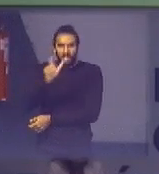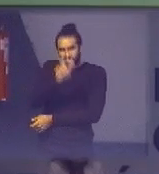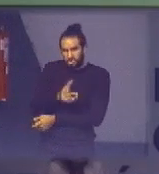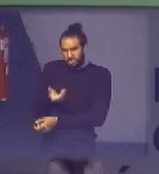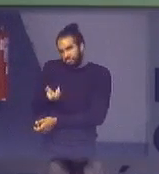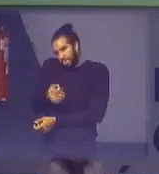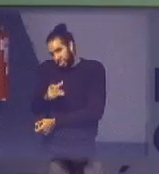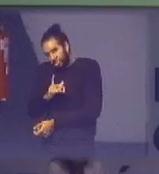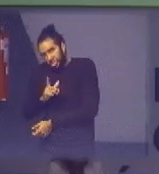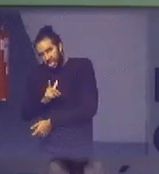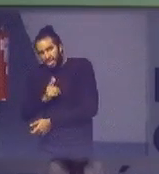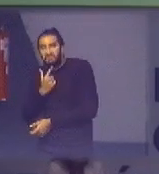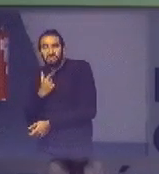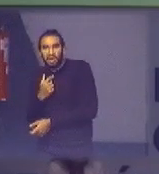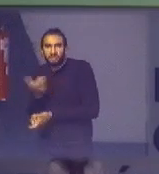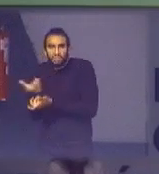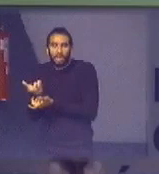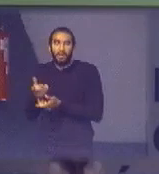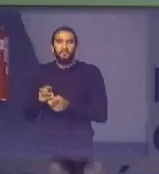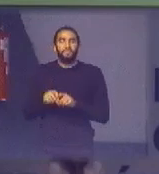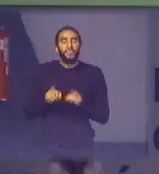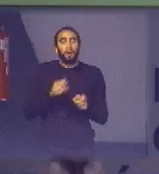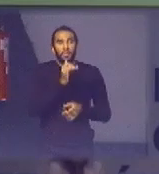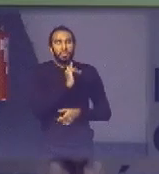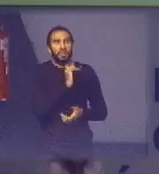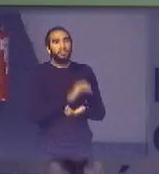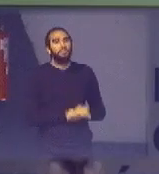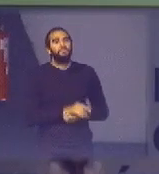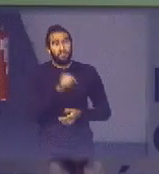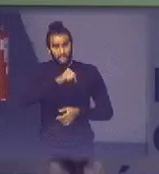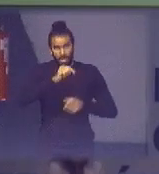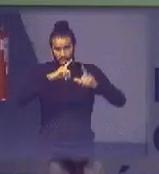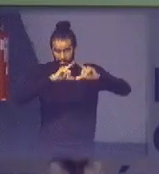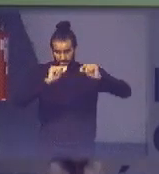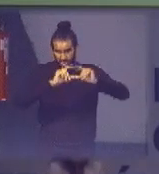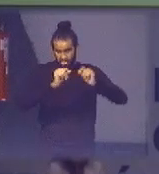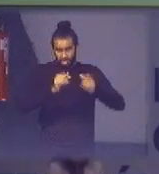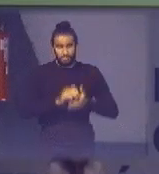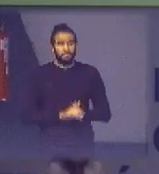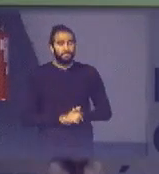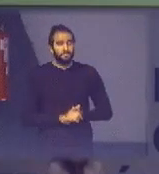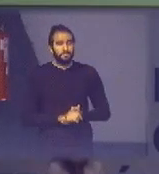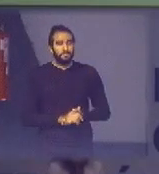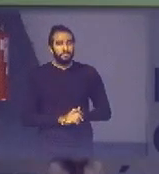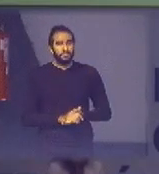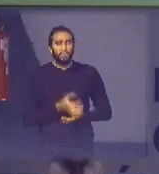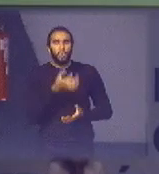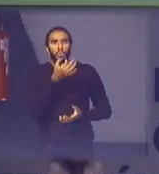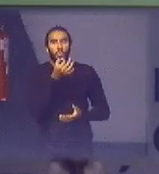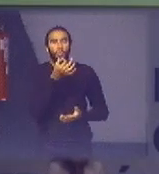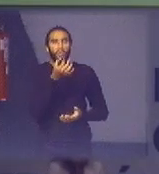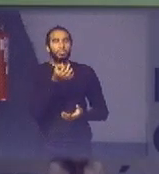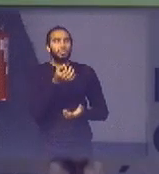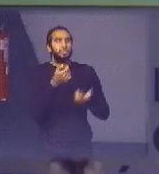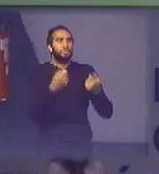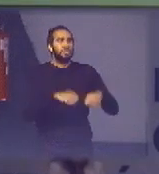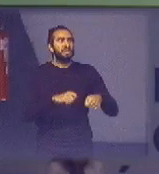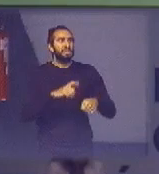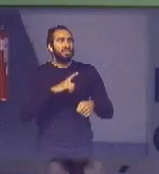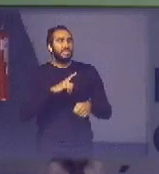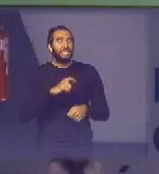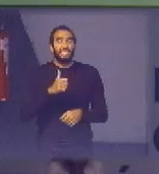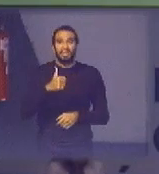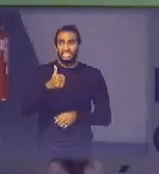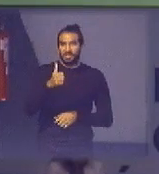mas eu não preciso ter por exemplo aqui em Brasília eu acho que nós precisamos ter 106